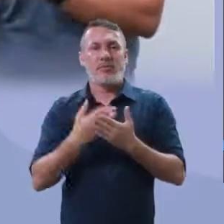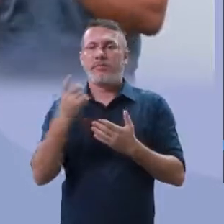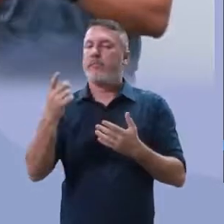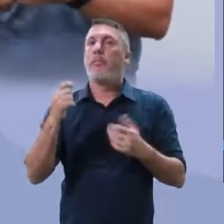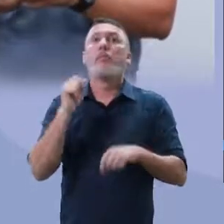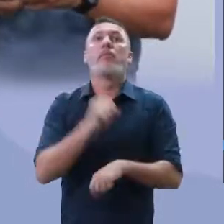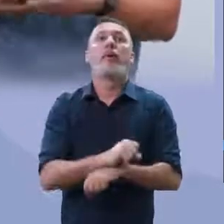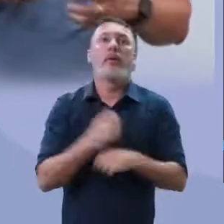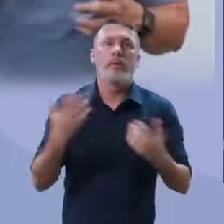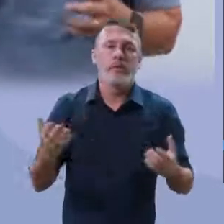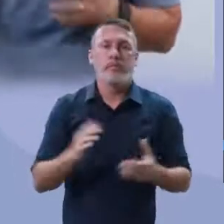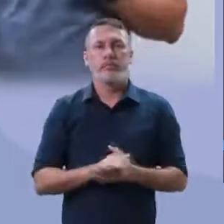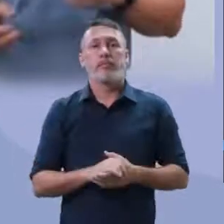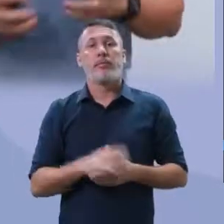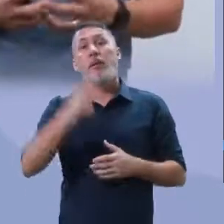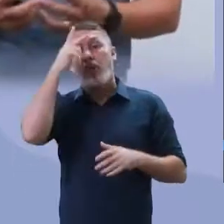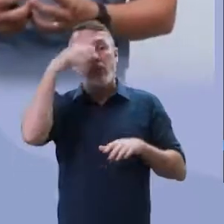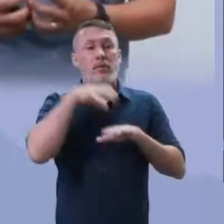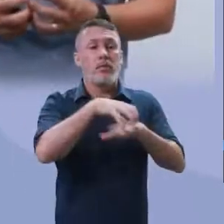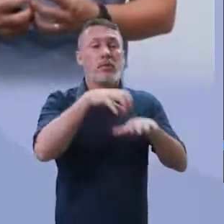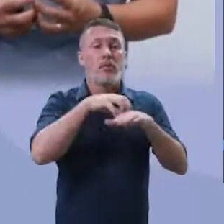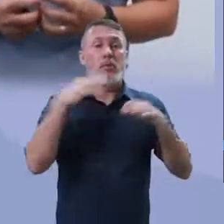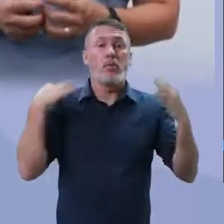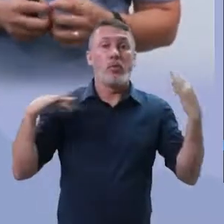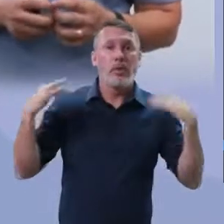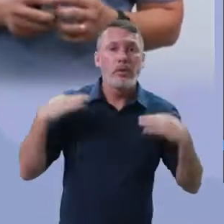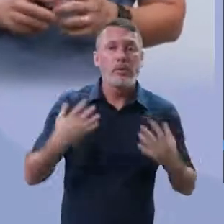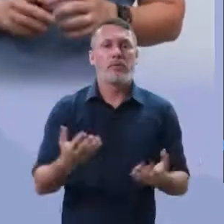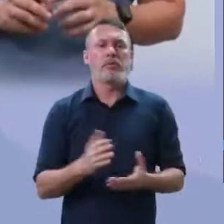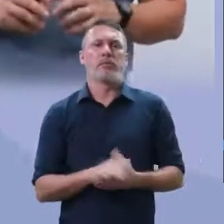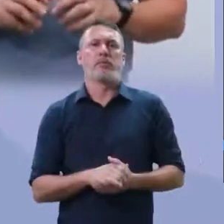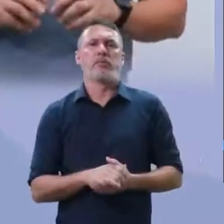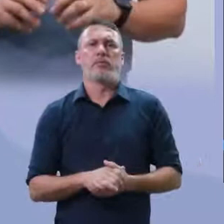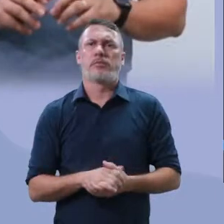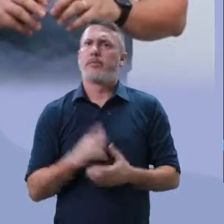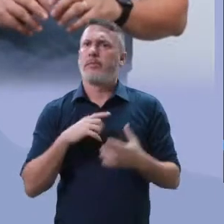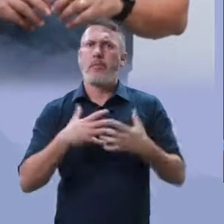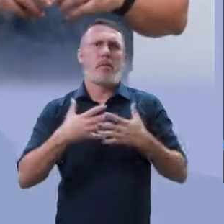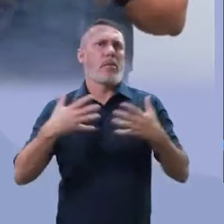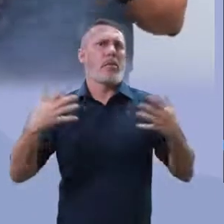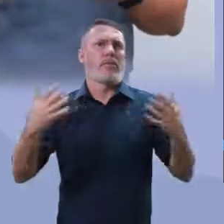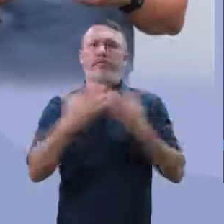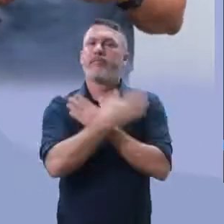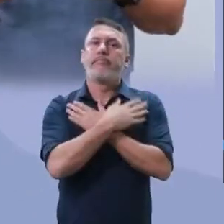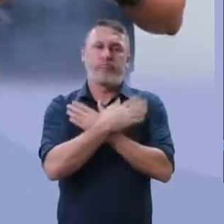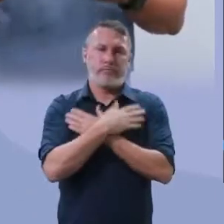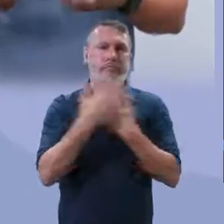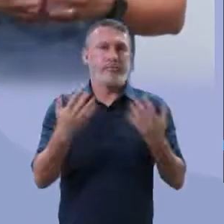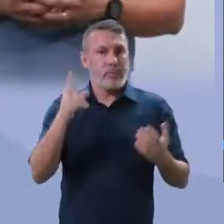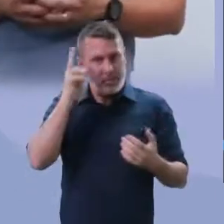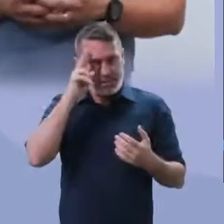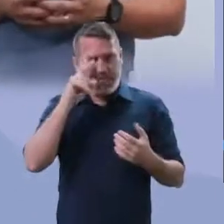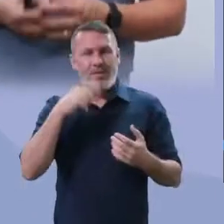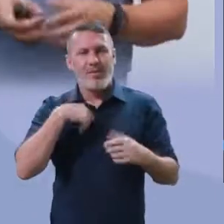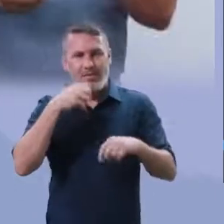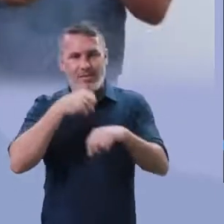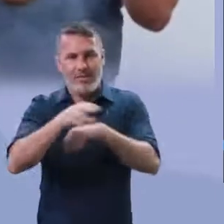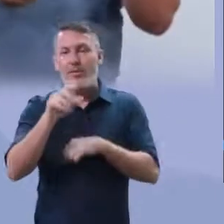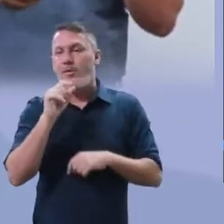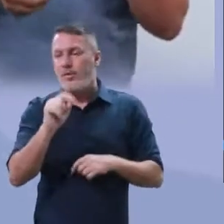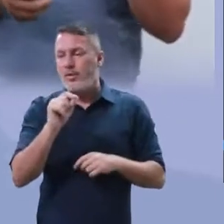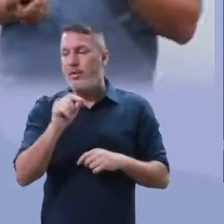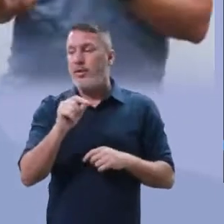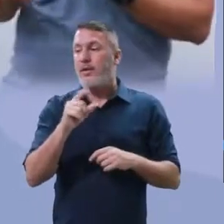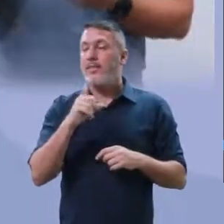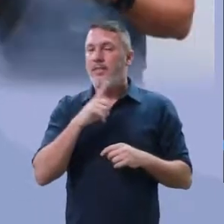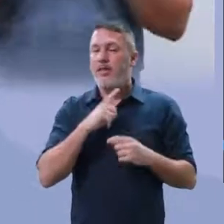pararam, as pessoas que trabalhavam com turismo, então, nós tivemos aqui o aumento do desemprego. Lembra